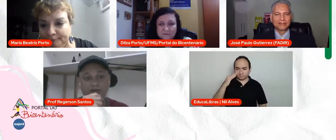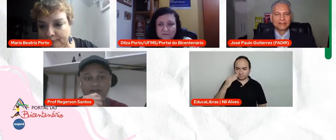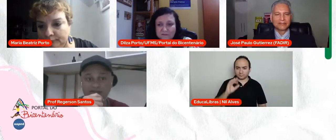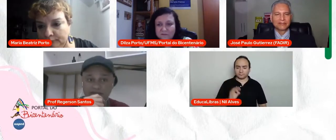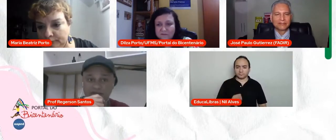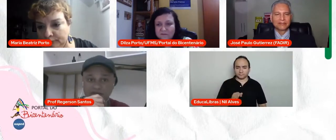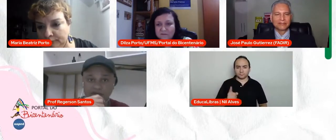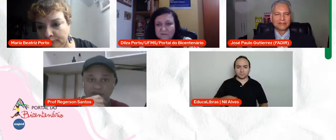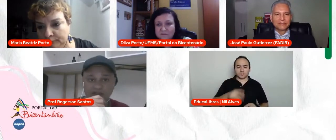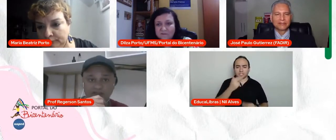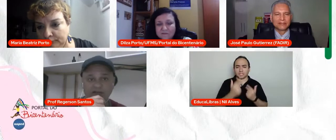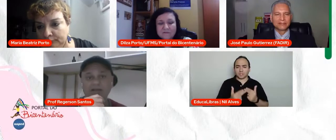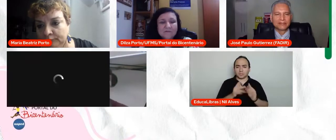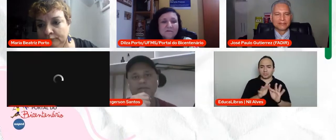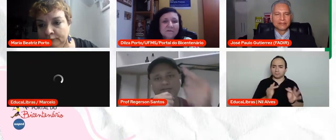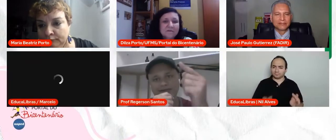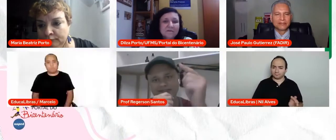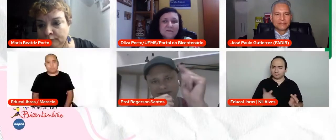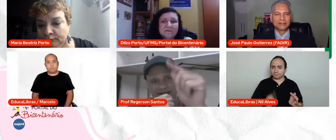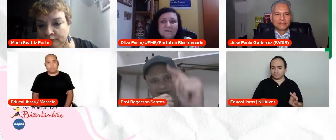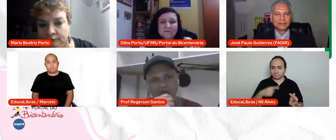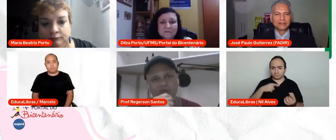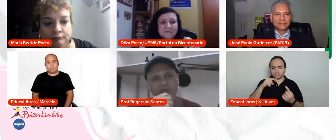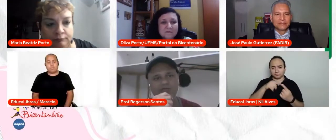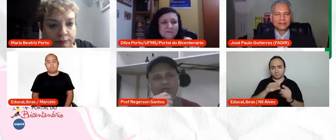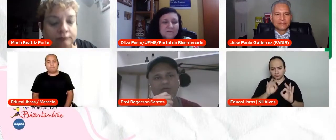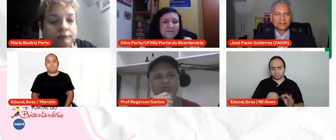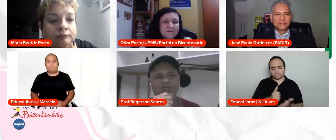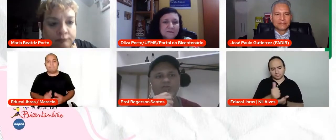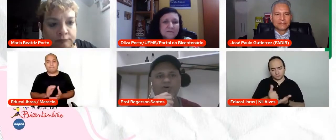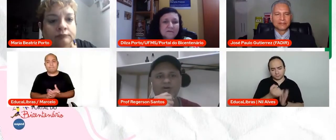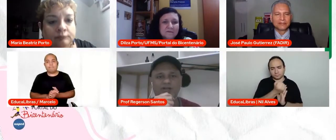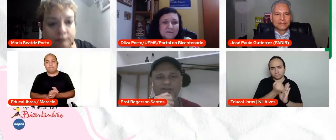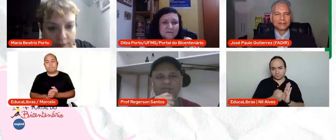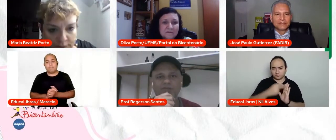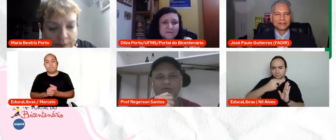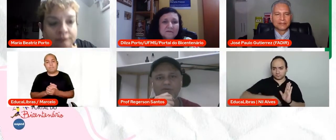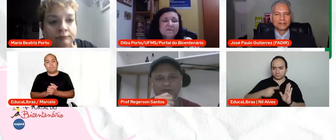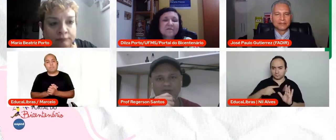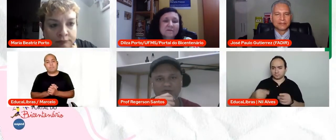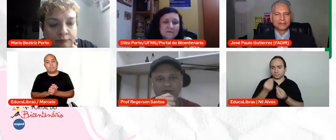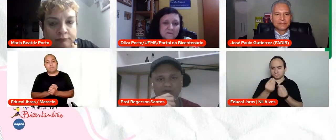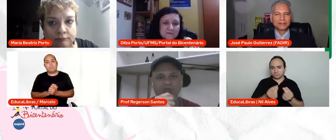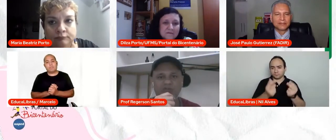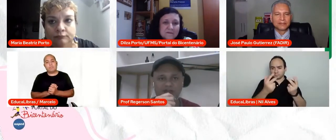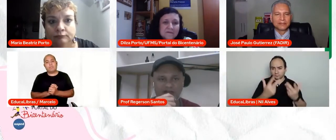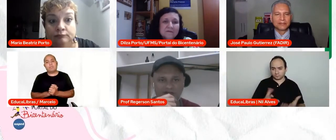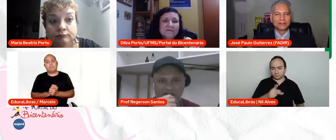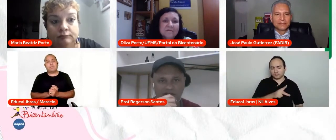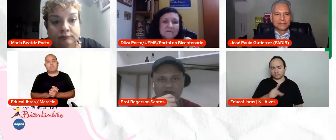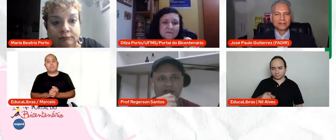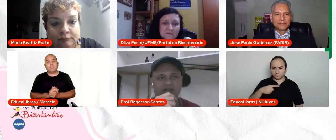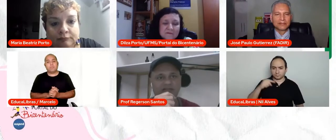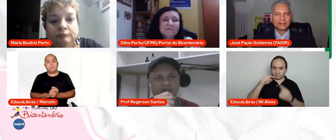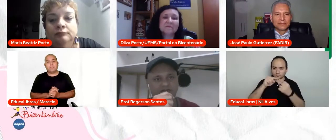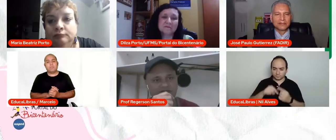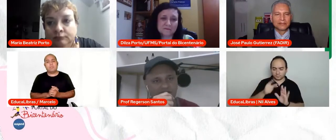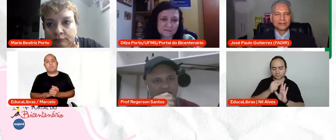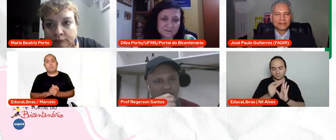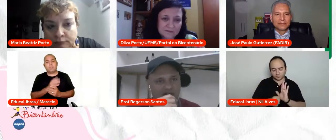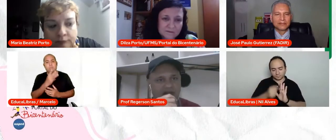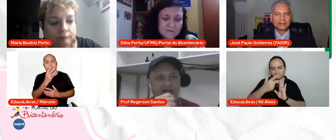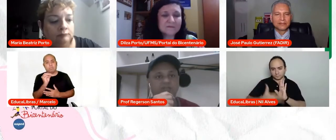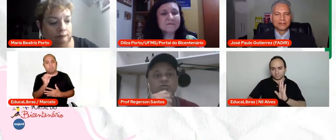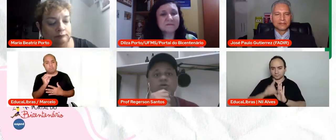Chegar com a linguagem simples, objetiva, mas baseada no documento que professor coloca, né? O professor, os 30 artigos, a Declaração